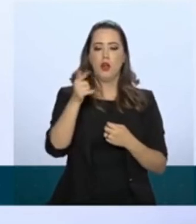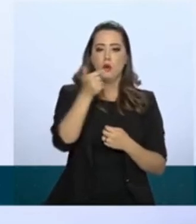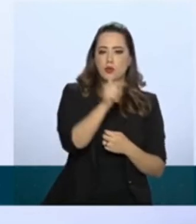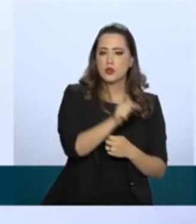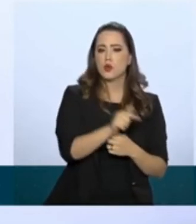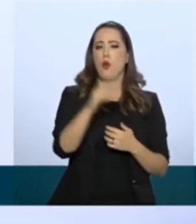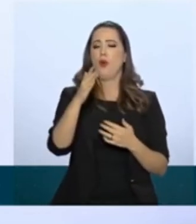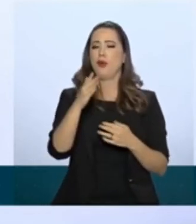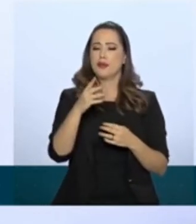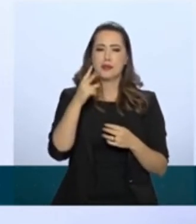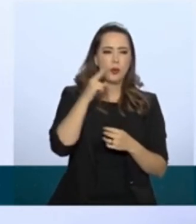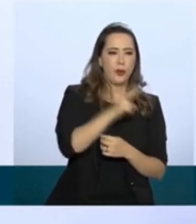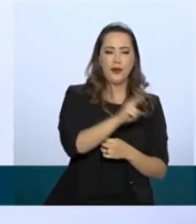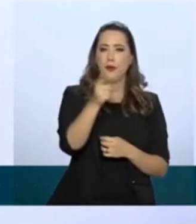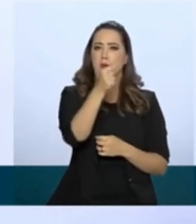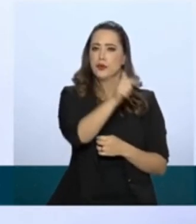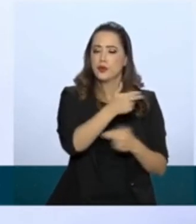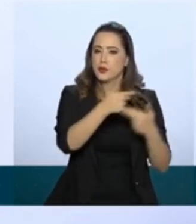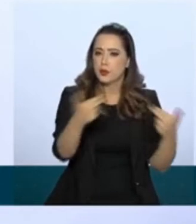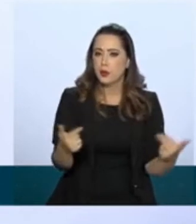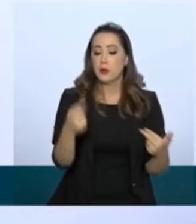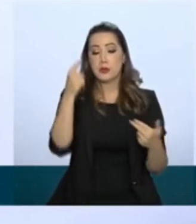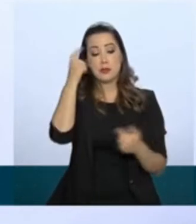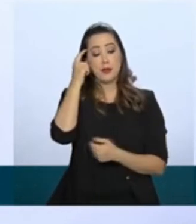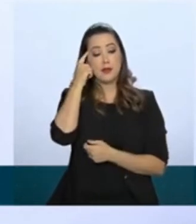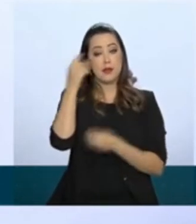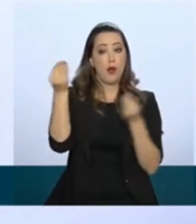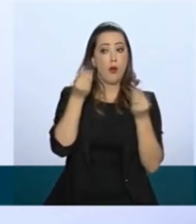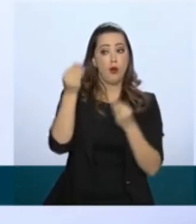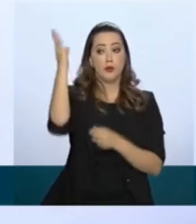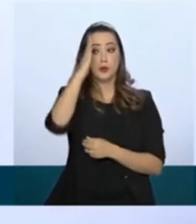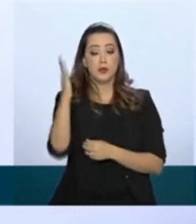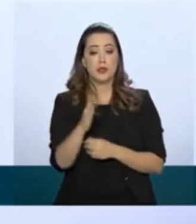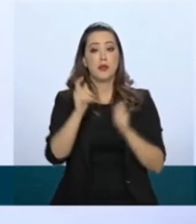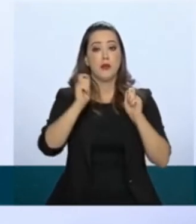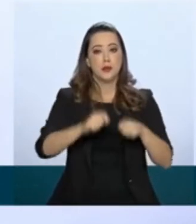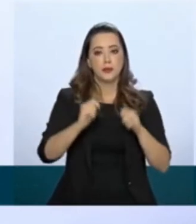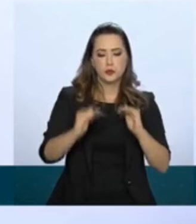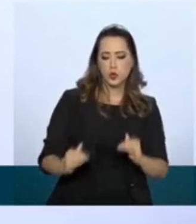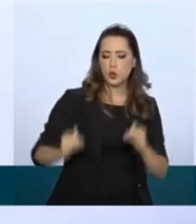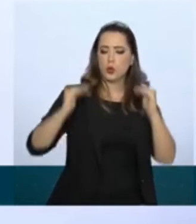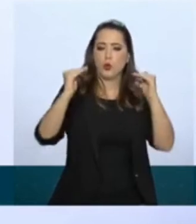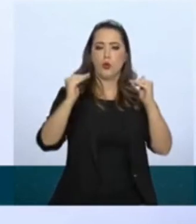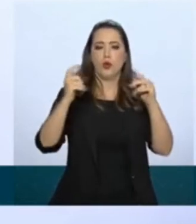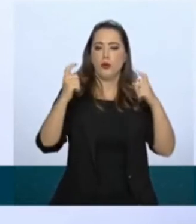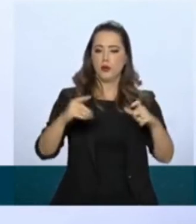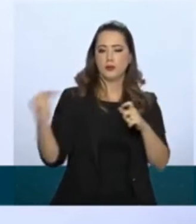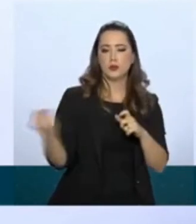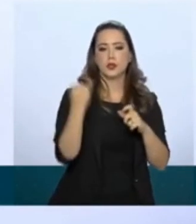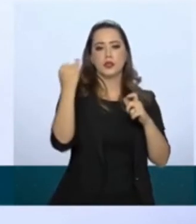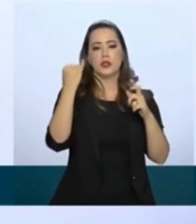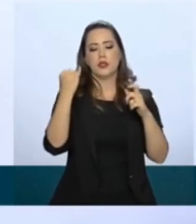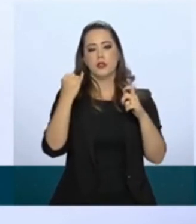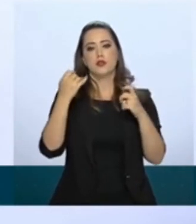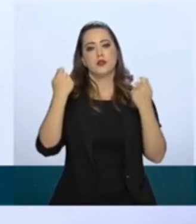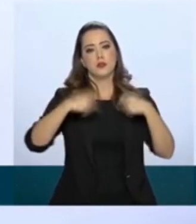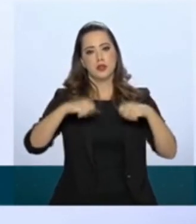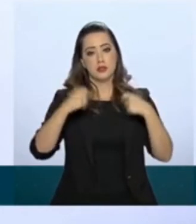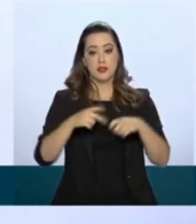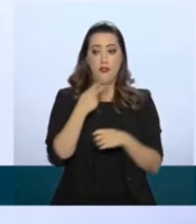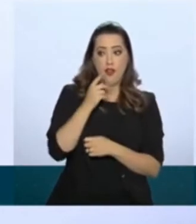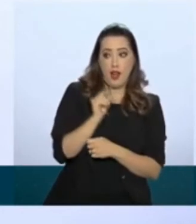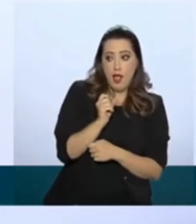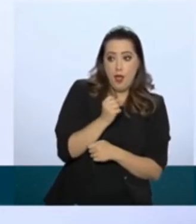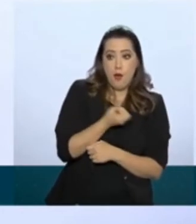botar o Brasil no local de destaque e que ele merece. Assim sendo, meus senhores, acho que eu falei um pouco demais,